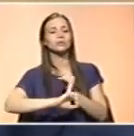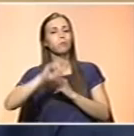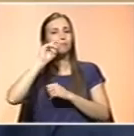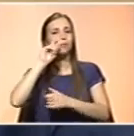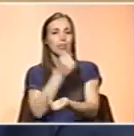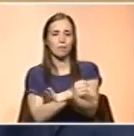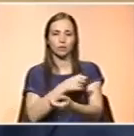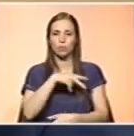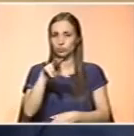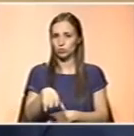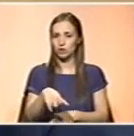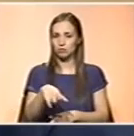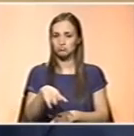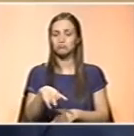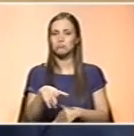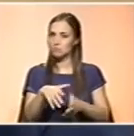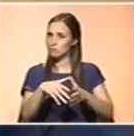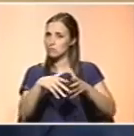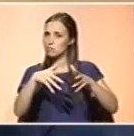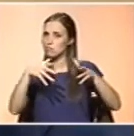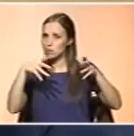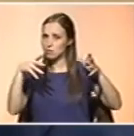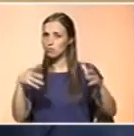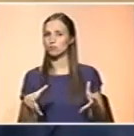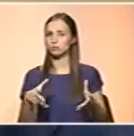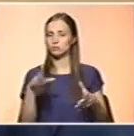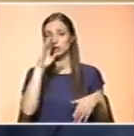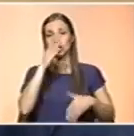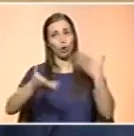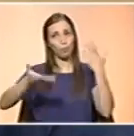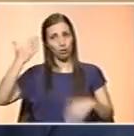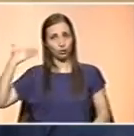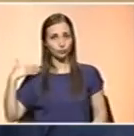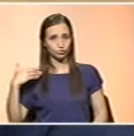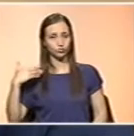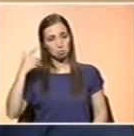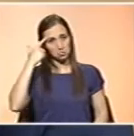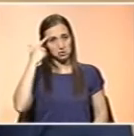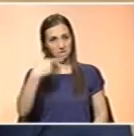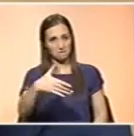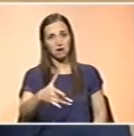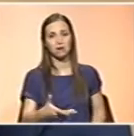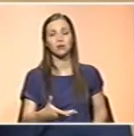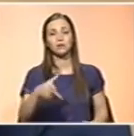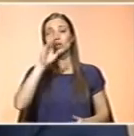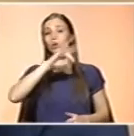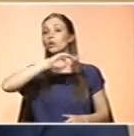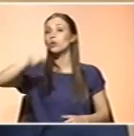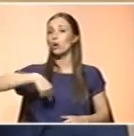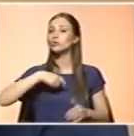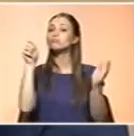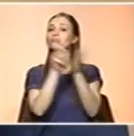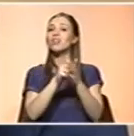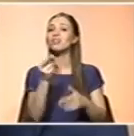prevalência relativamente elevada em relação àquilo que era de esperar. Nós temos registados 3